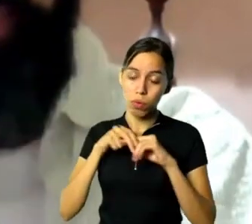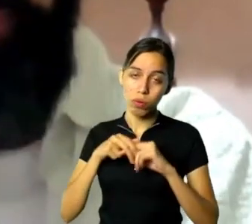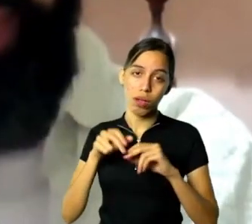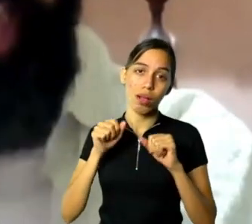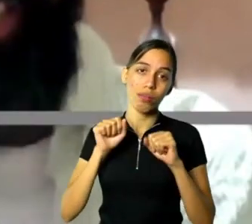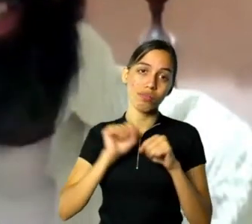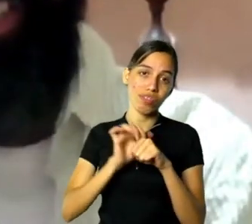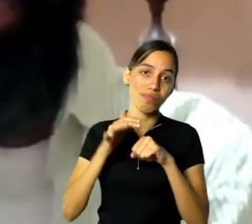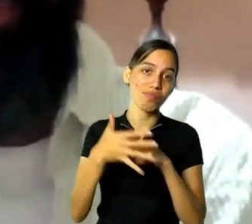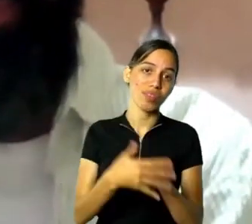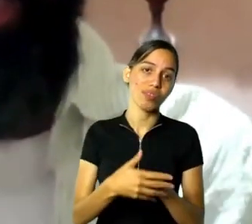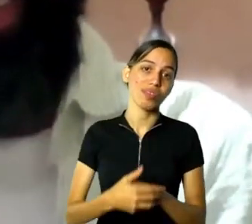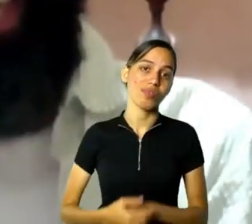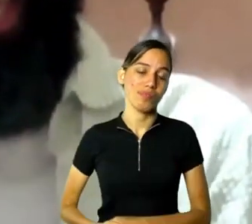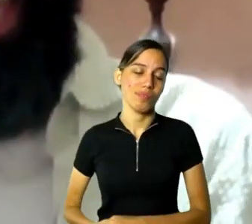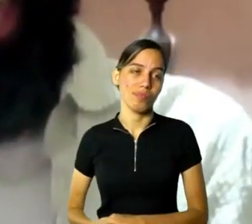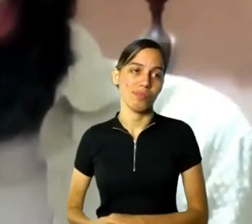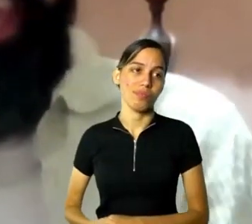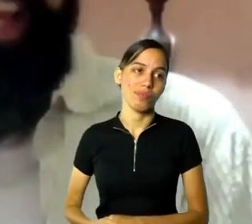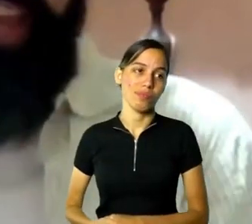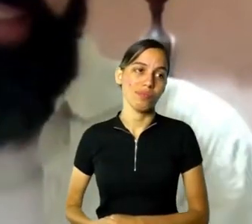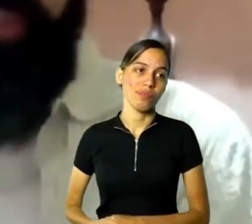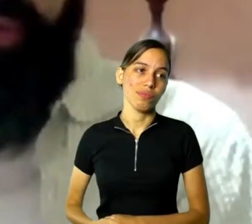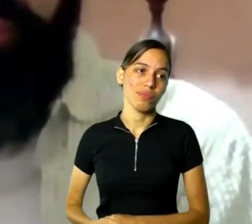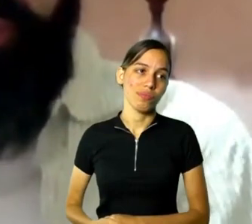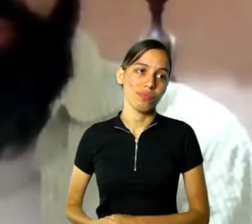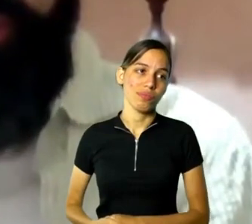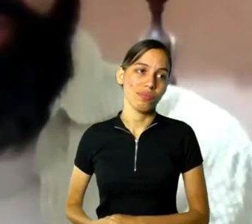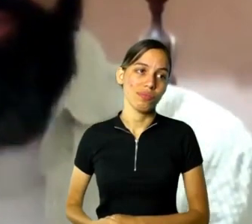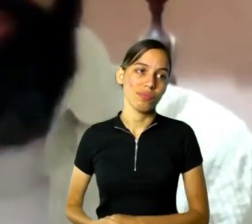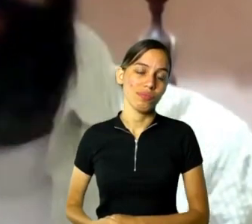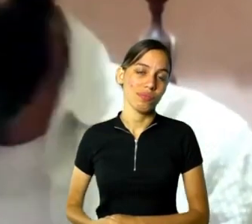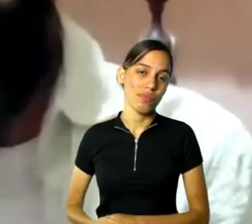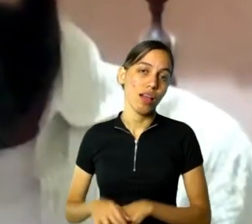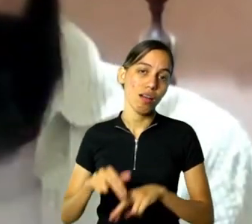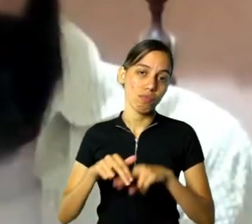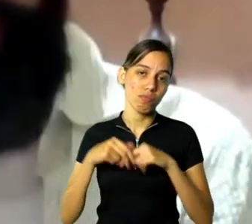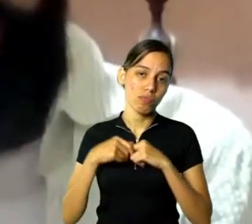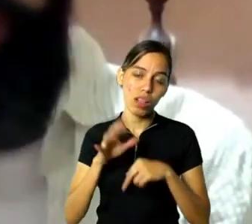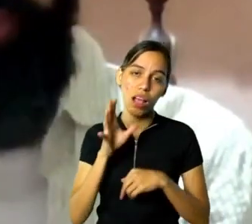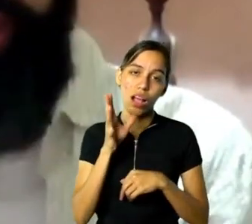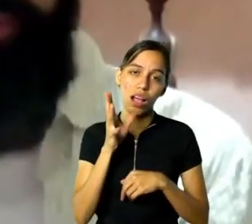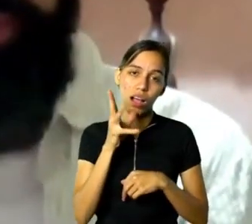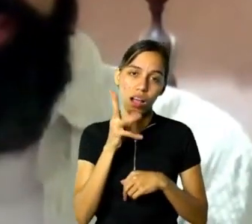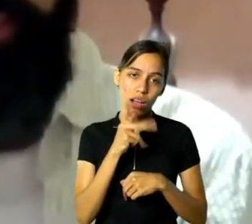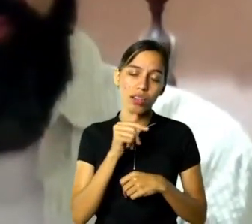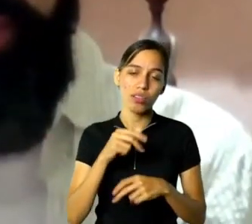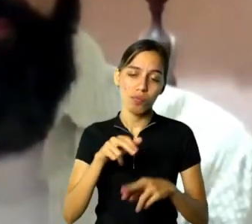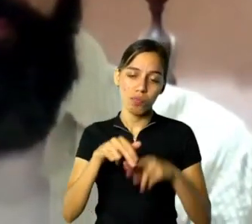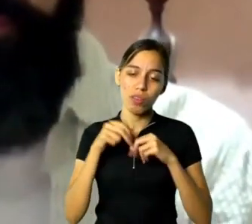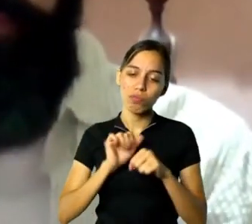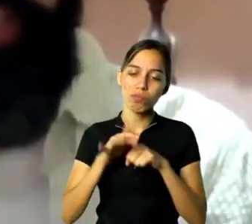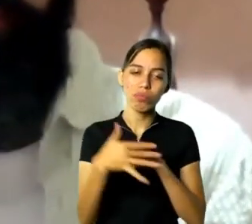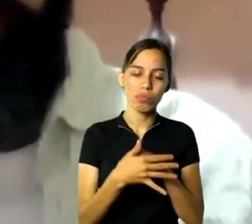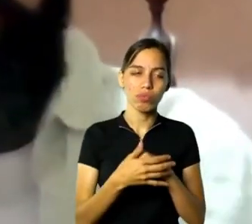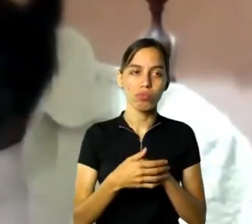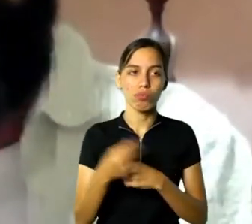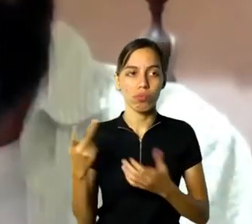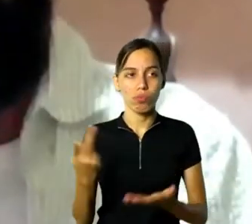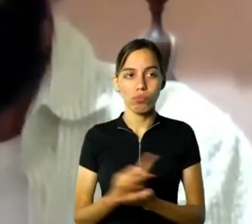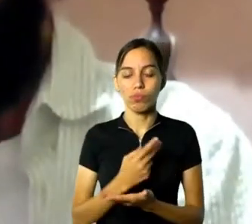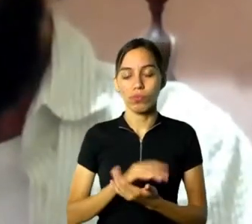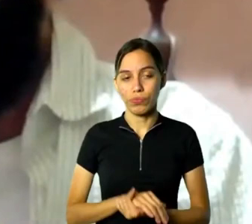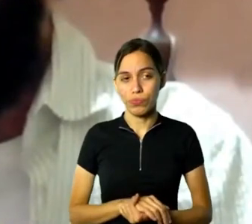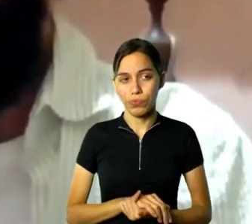livro Balões, Vida e Tempo, de Guignar, mostra uma foto do pintor Alberto da Veiga Guignar trabalhando em uma